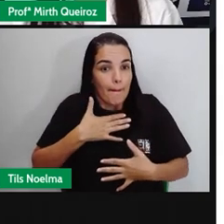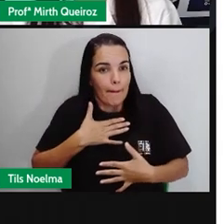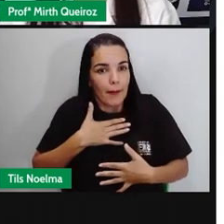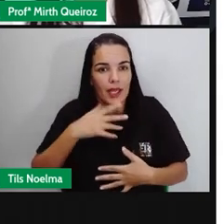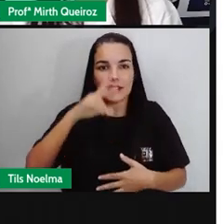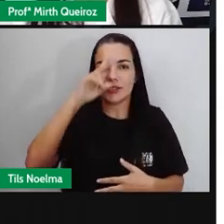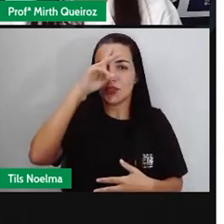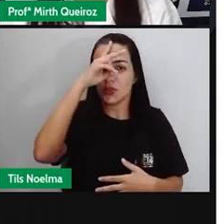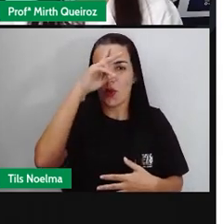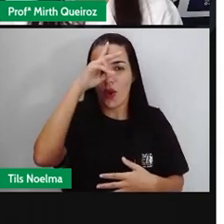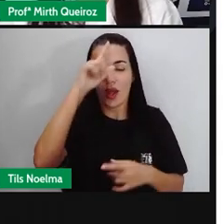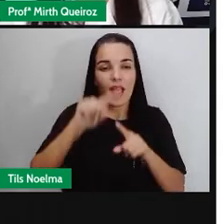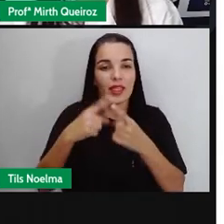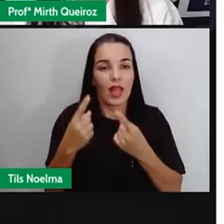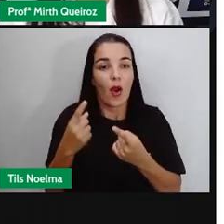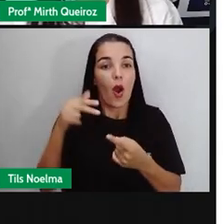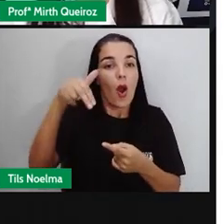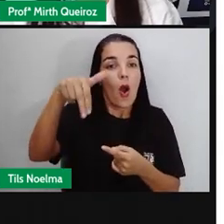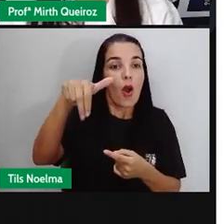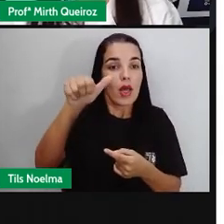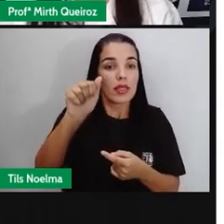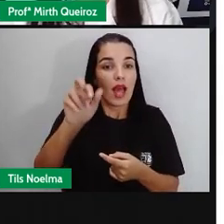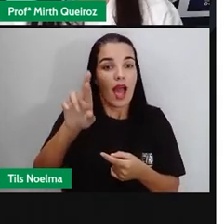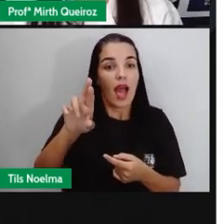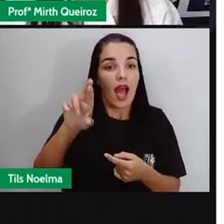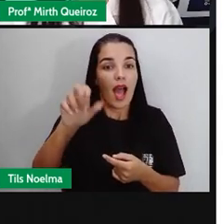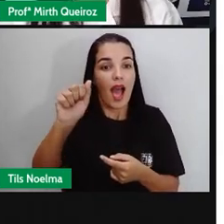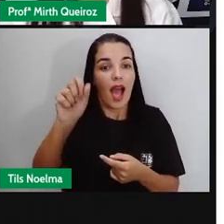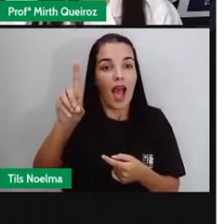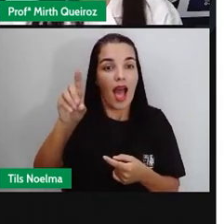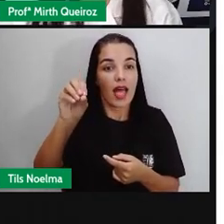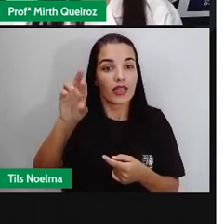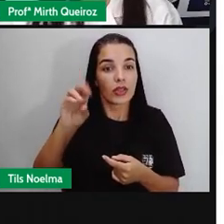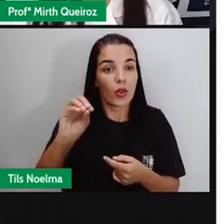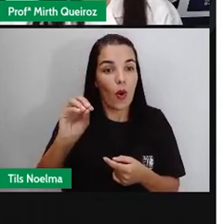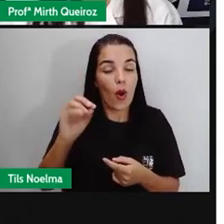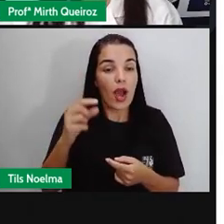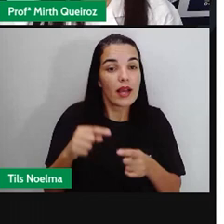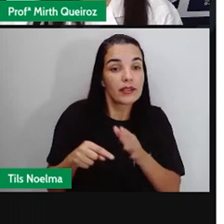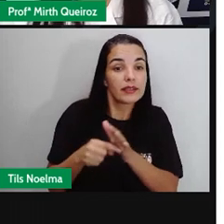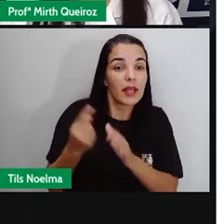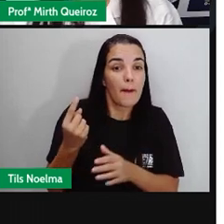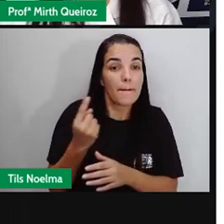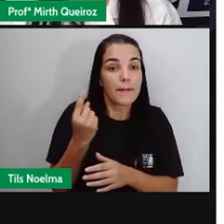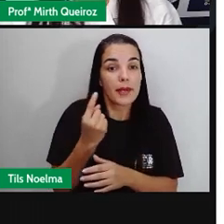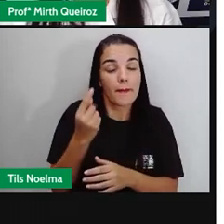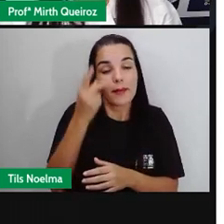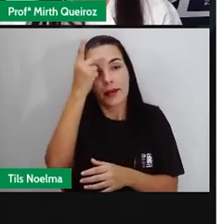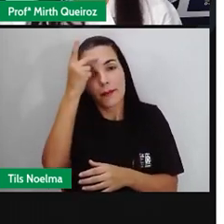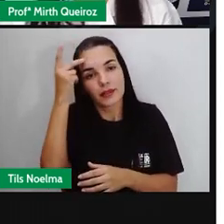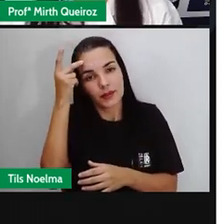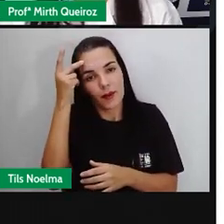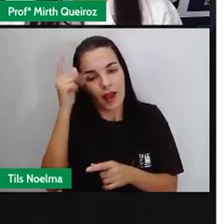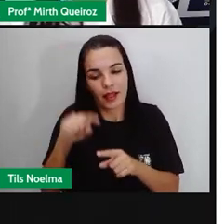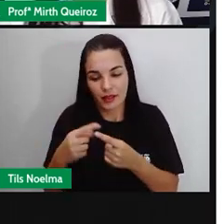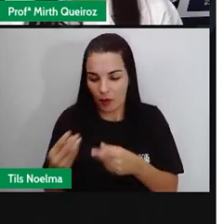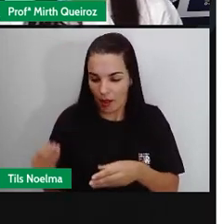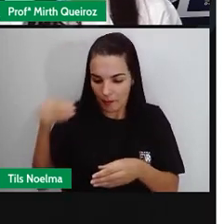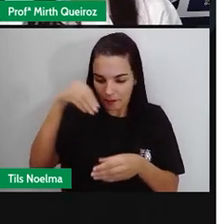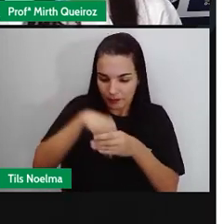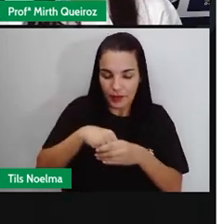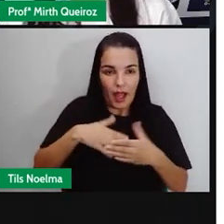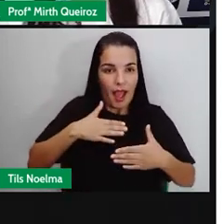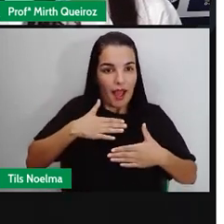estar aí em primeira pessoa, porque ele vai participar da história. E nesse caso, se trata de um narrador personagem. Ou